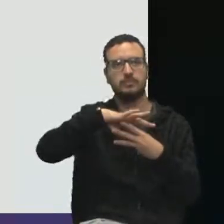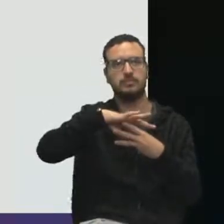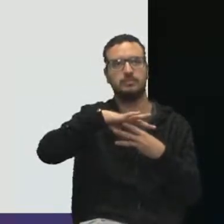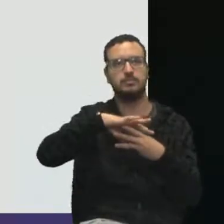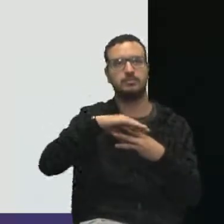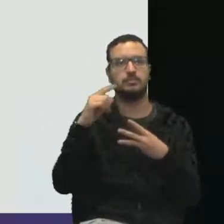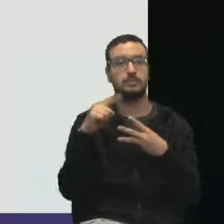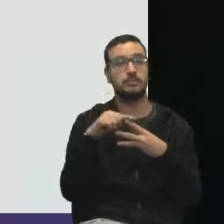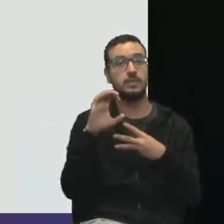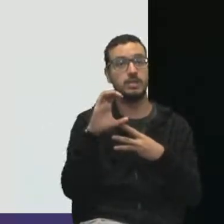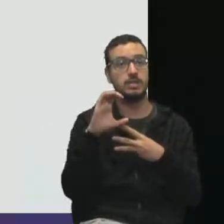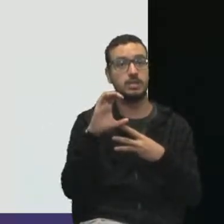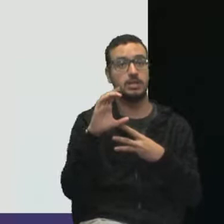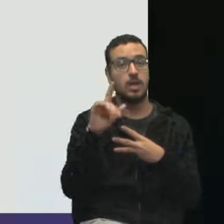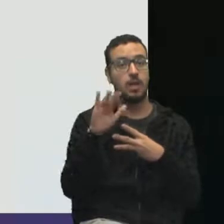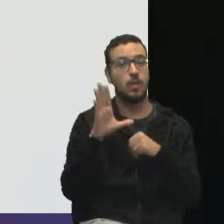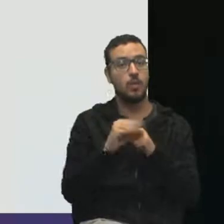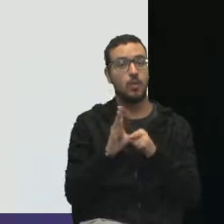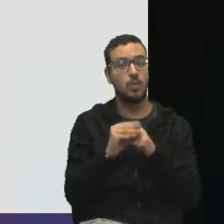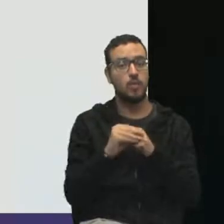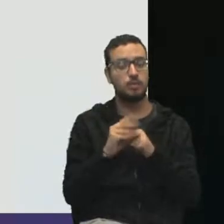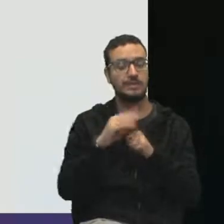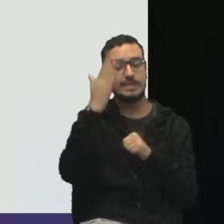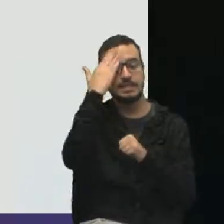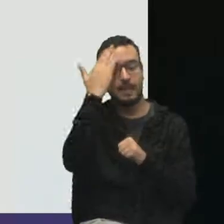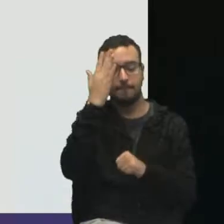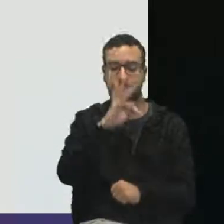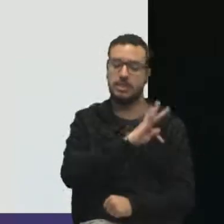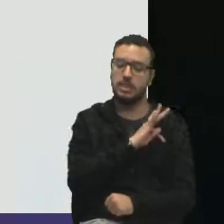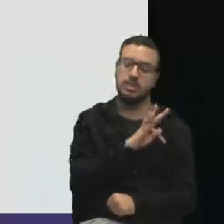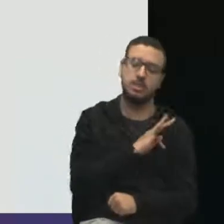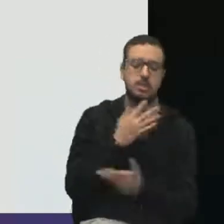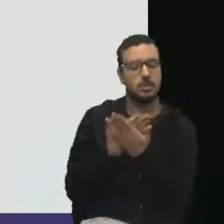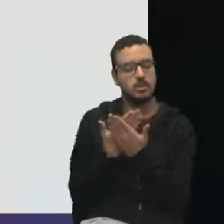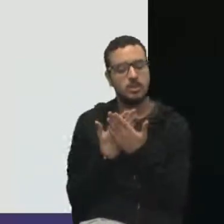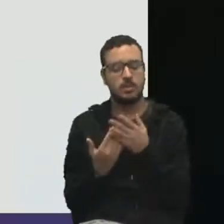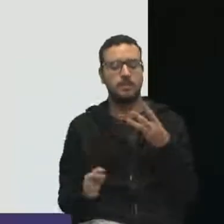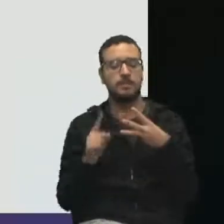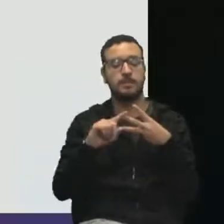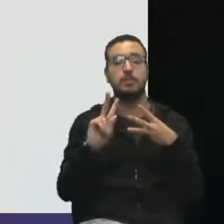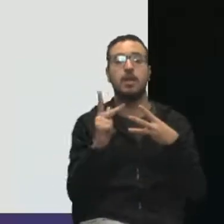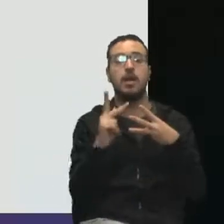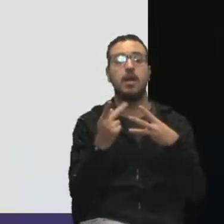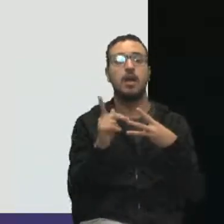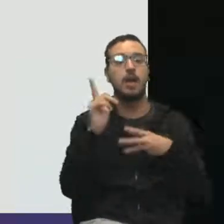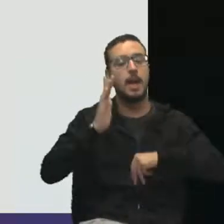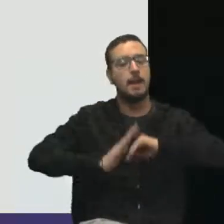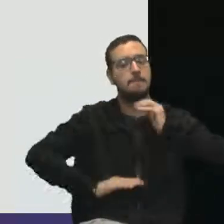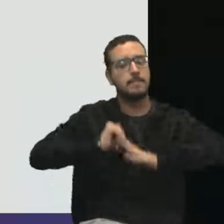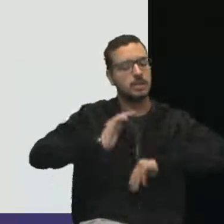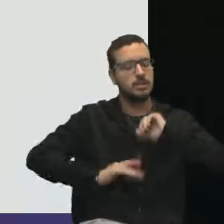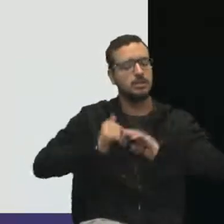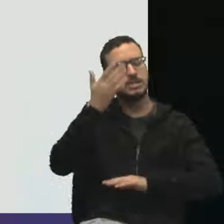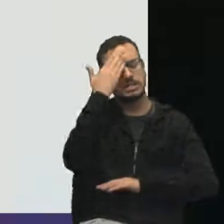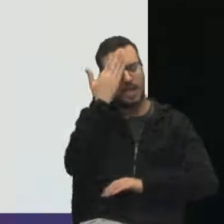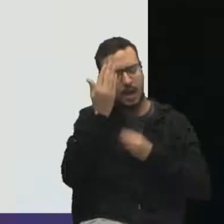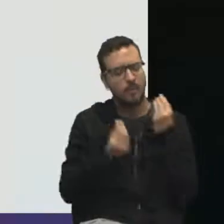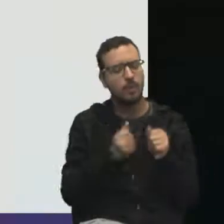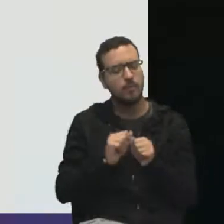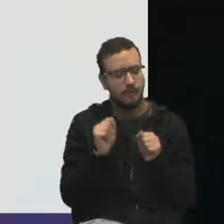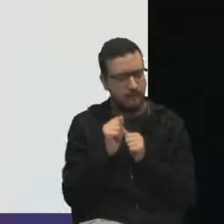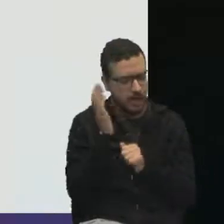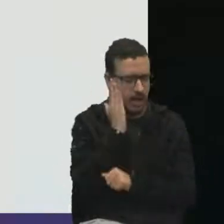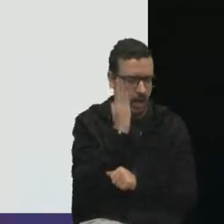C de conhecimento, que é o saber, treinamento técnico. H de habilidade, o saber fazer. E A de